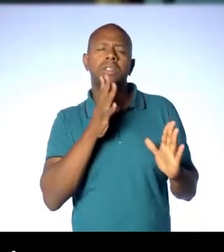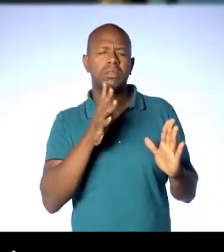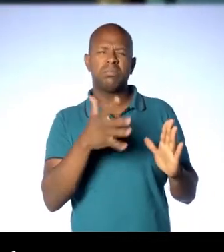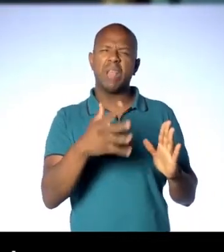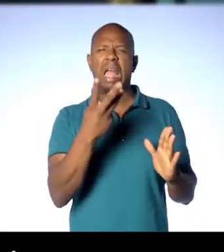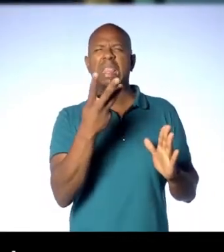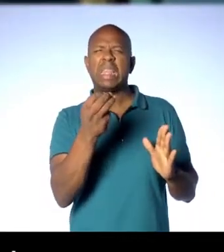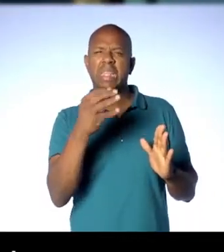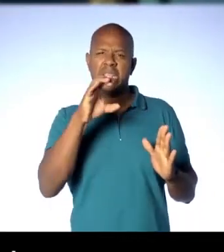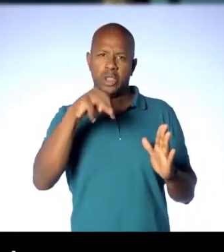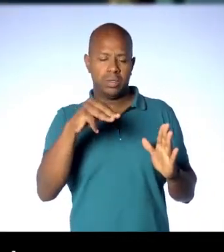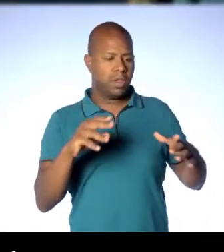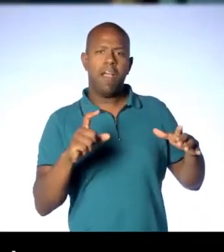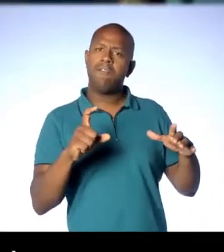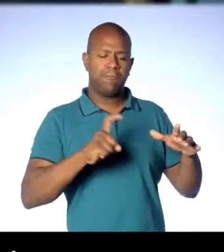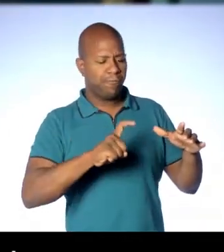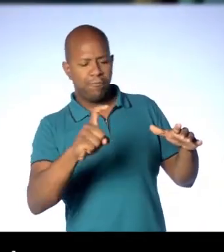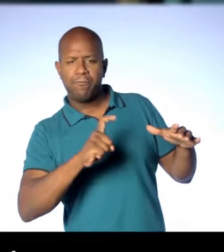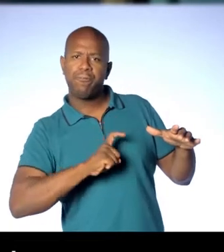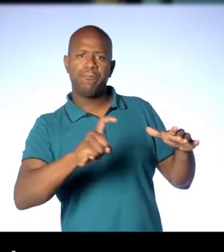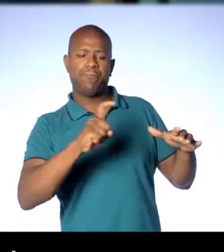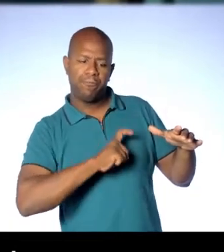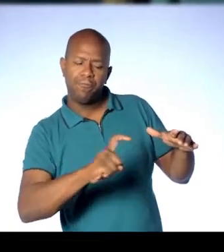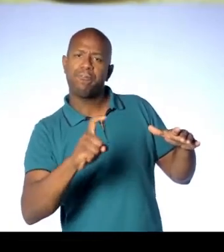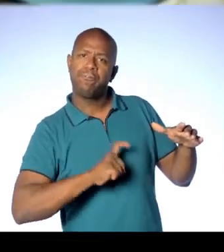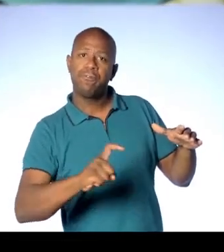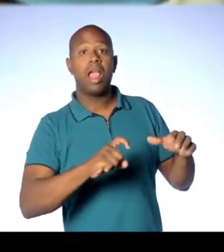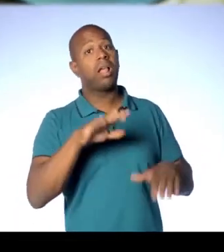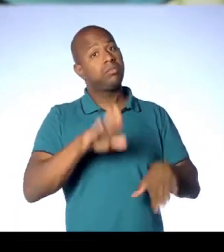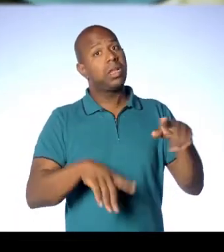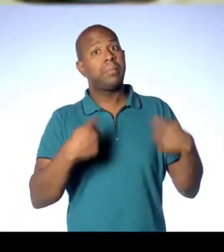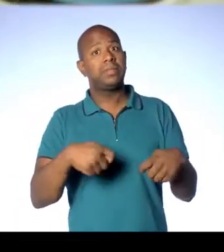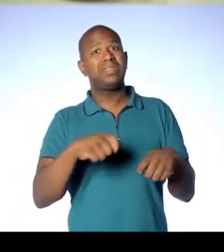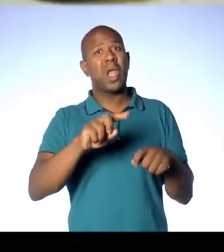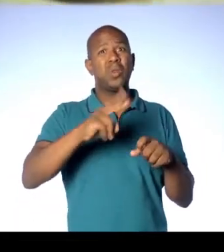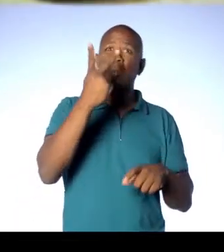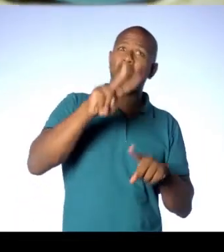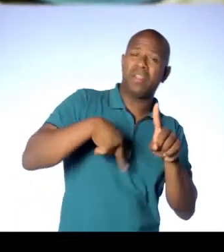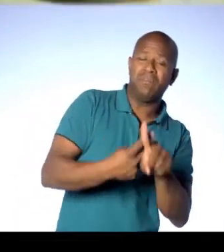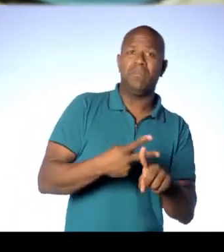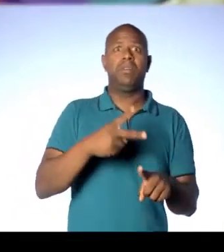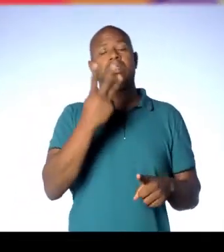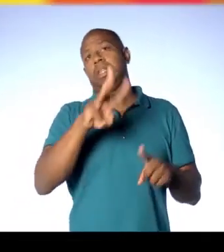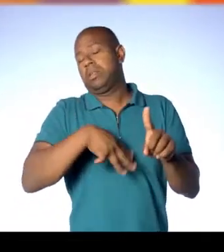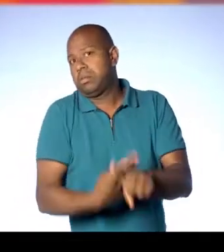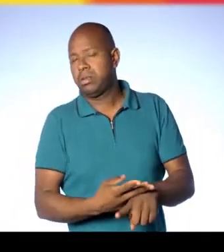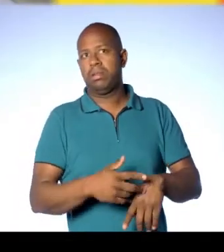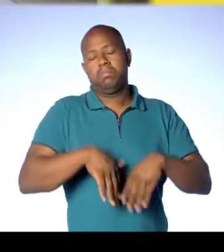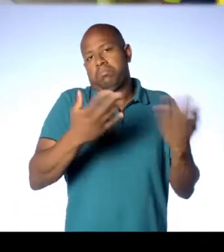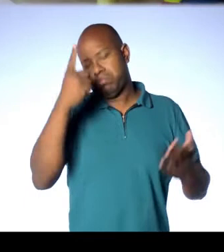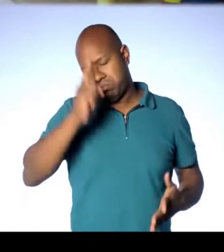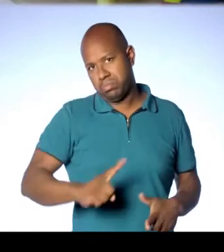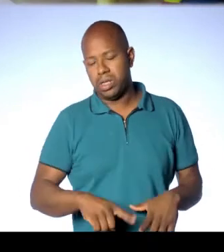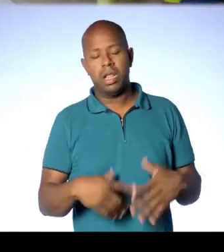a 30 cm da lata e aplique o spray em camadas. Pode ser que você precise de mais de uma mão de tinta. Agora